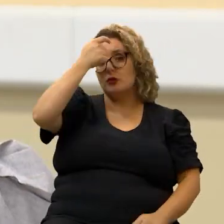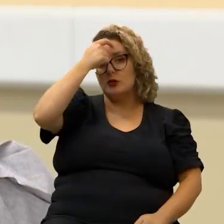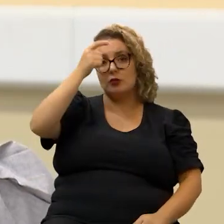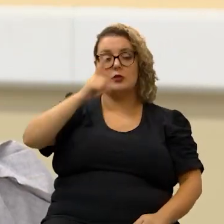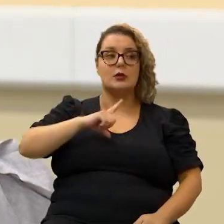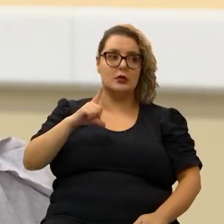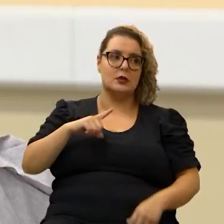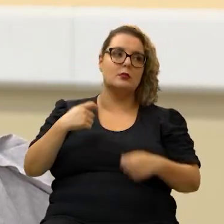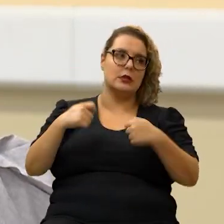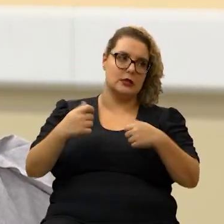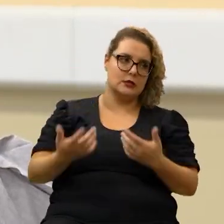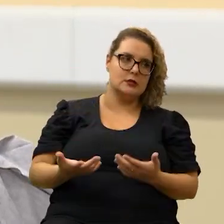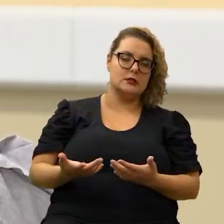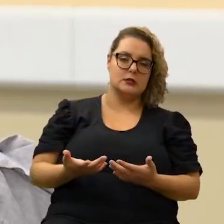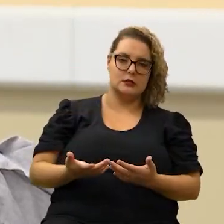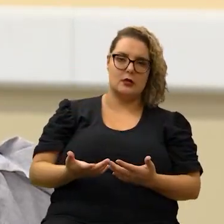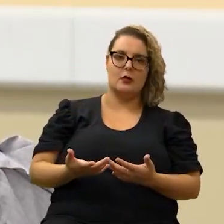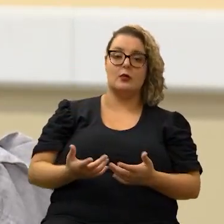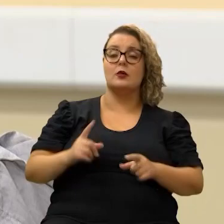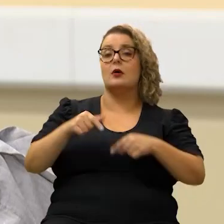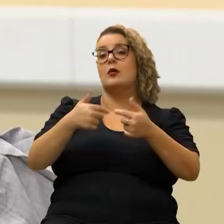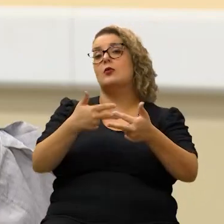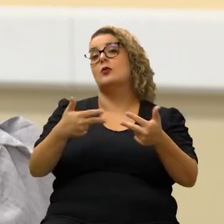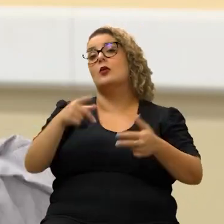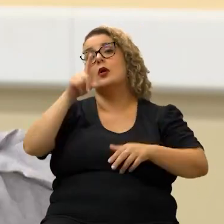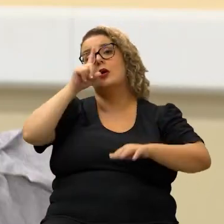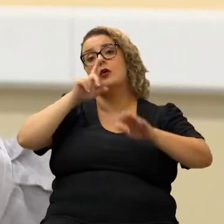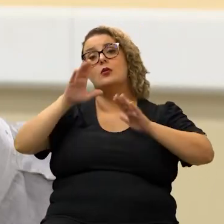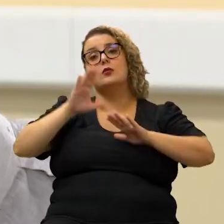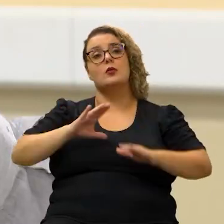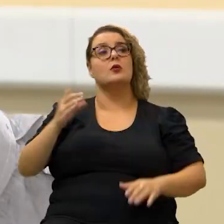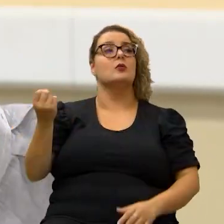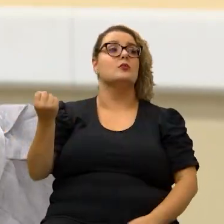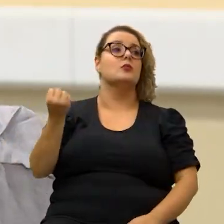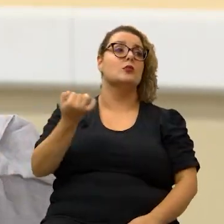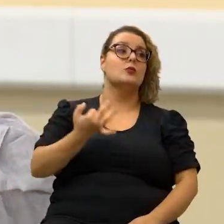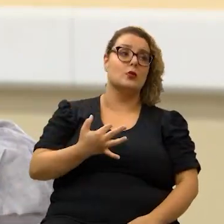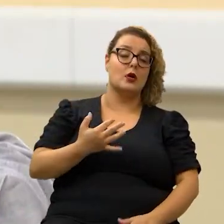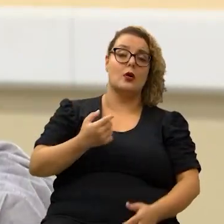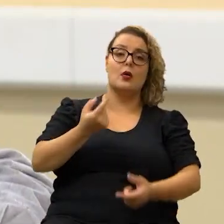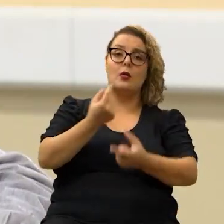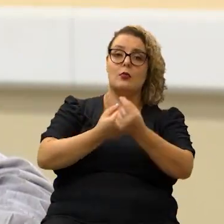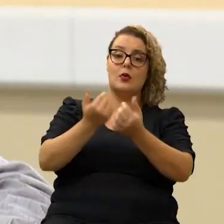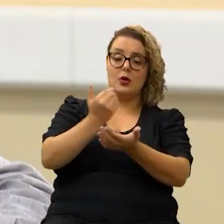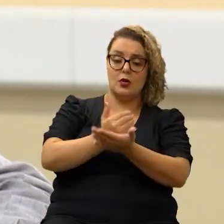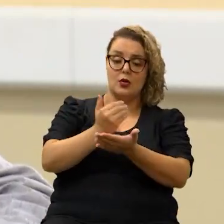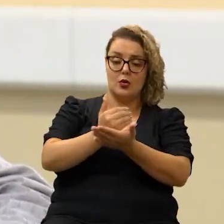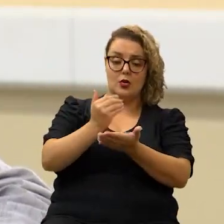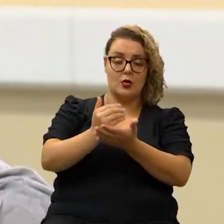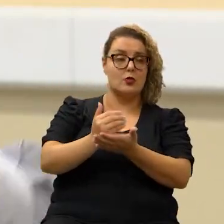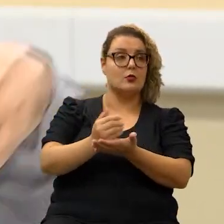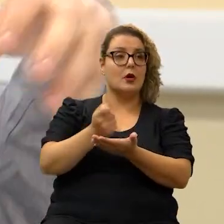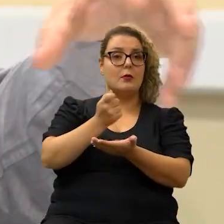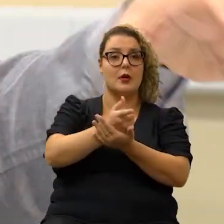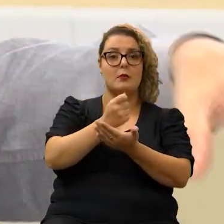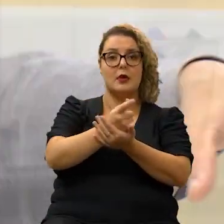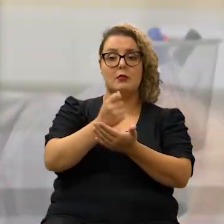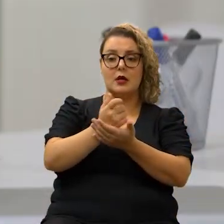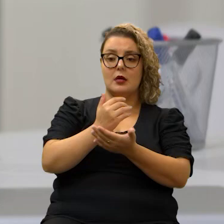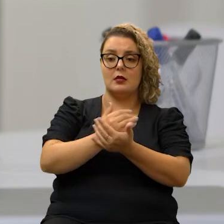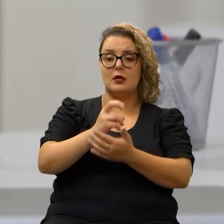consciência disso e a outra coisa é tomar cuidado com a quantidade de compras parcelada que você faz porque